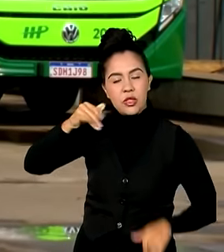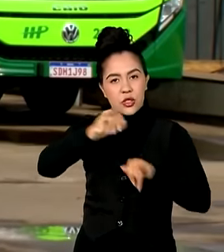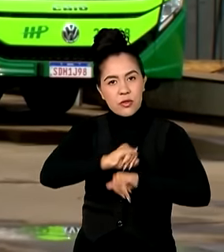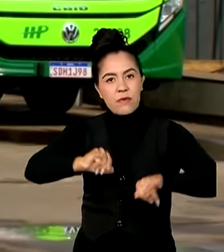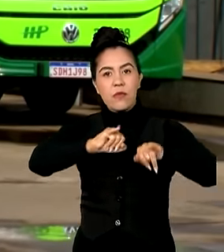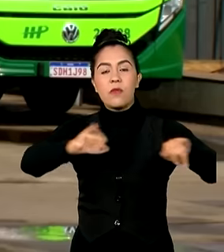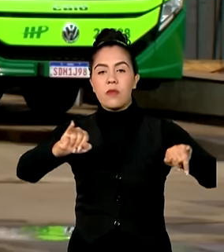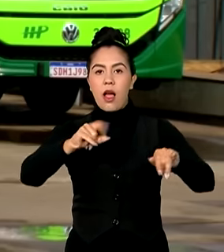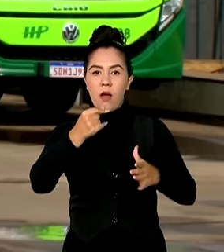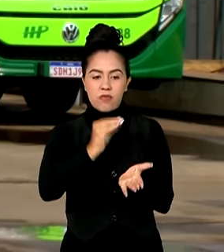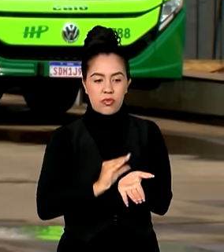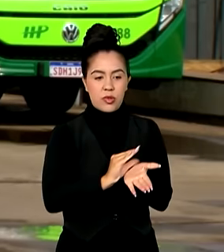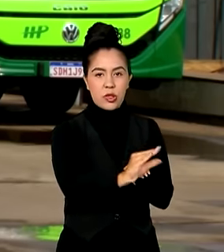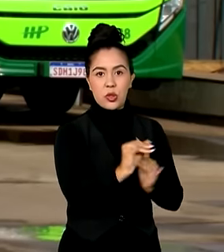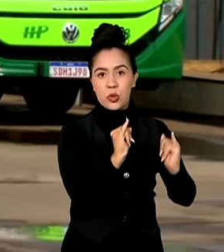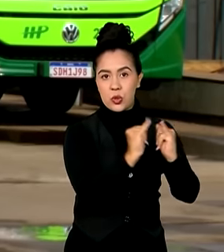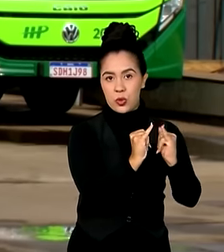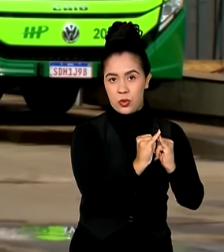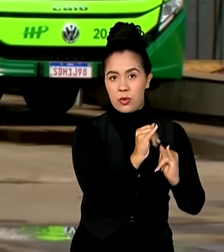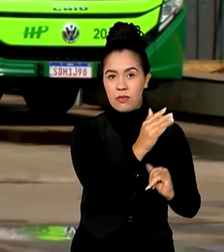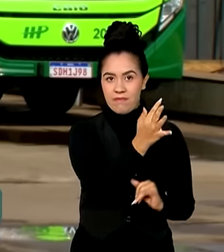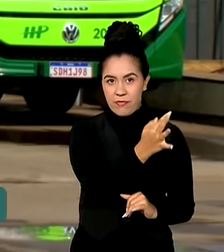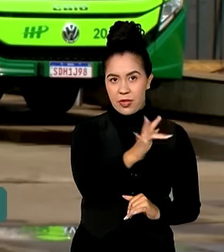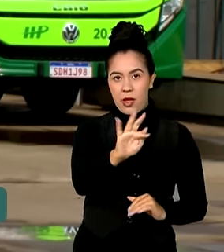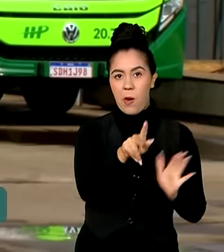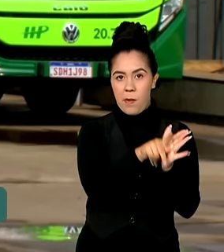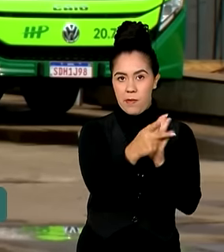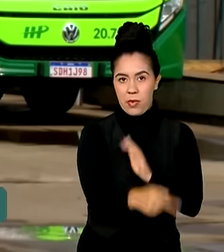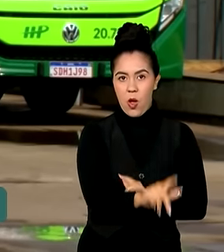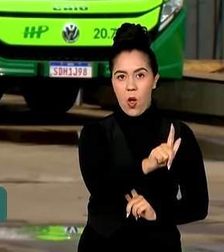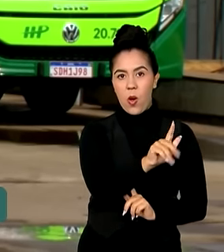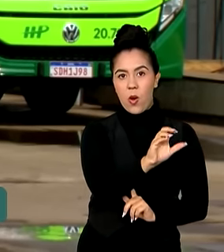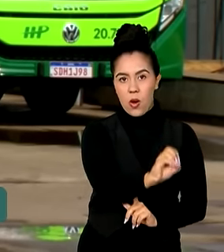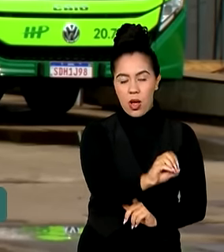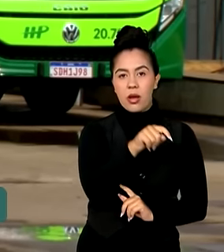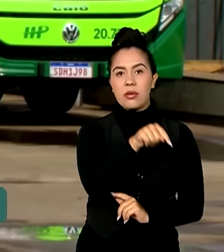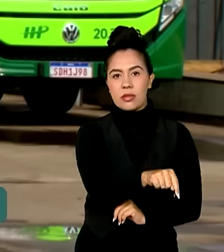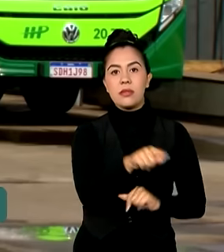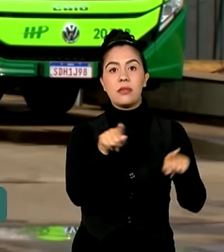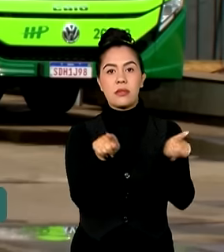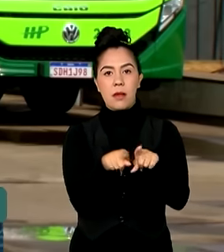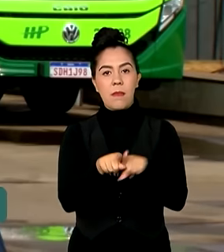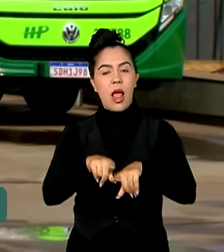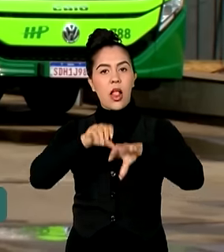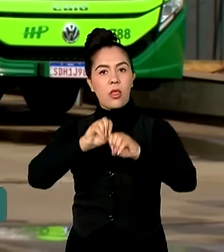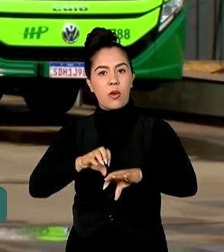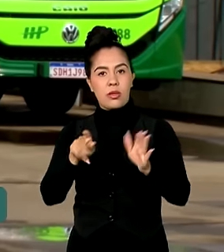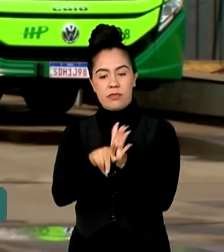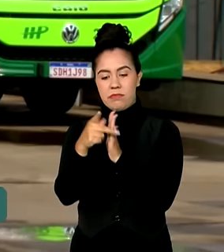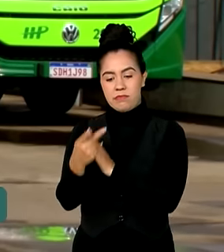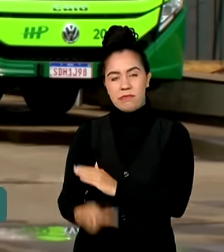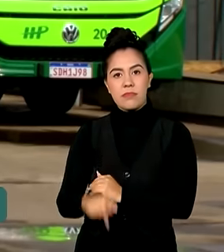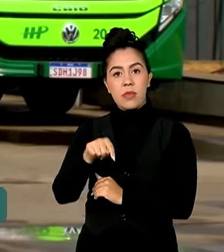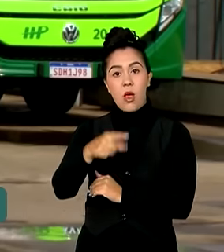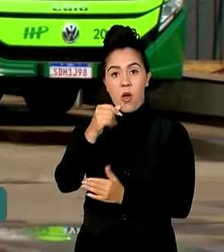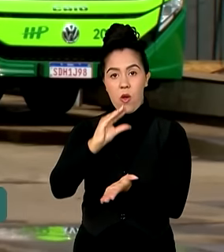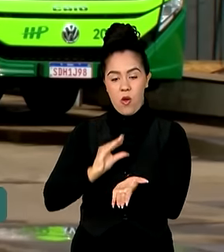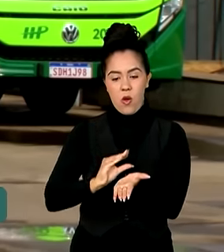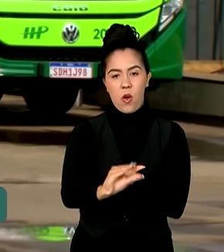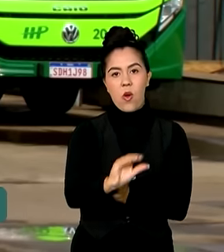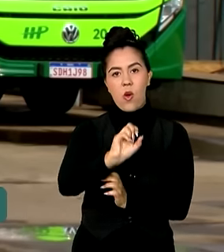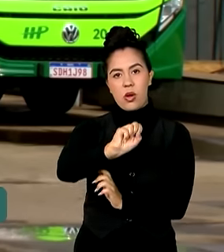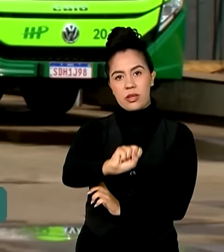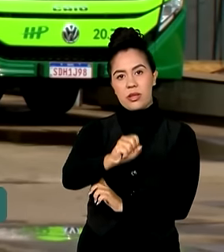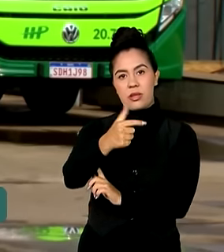nos institutos federais de Goiás. O investimento total do governo federal na educação do estado é de 820 milhões